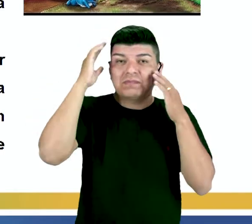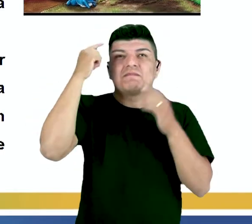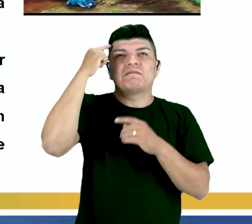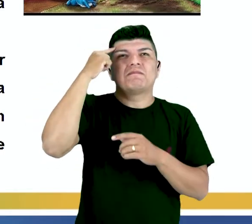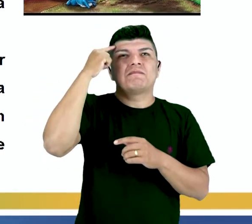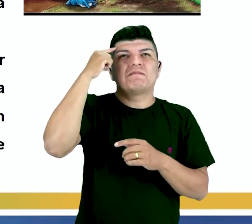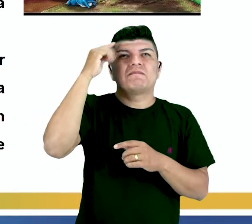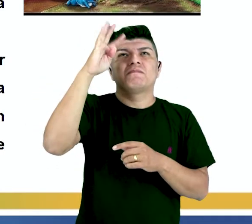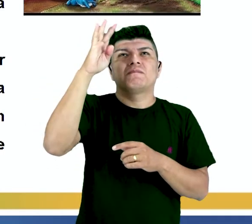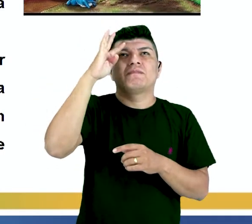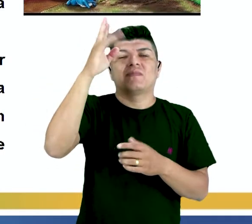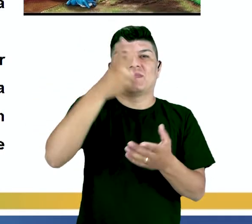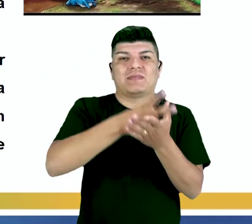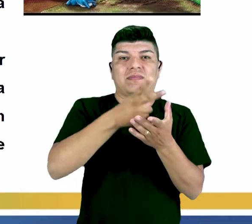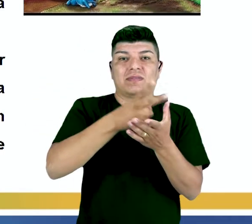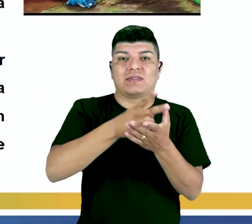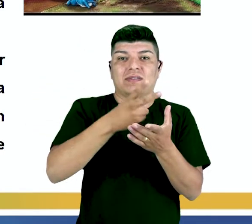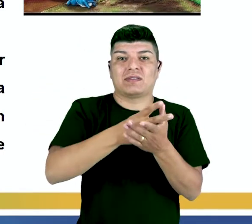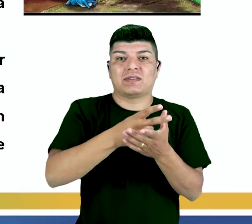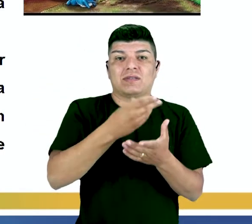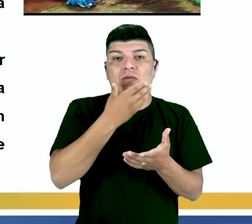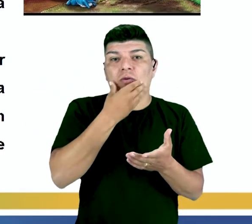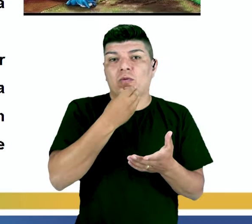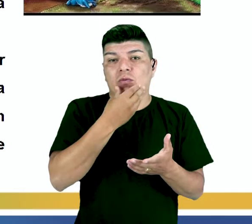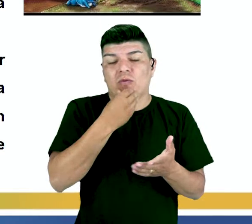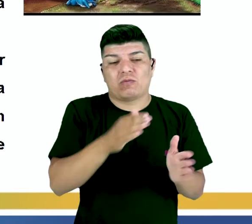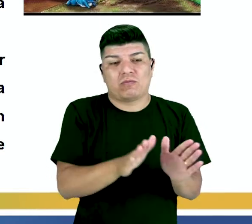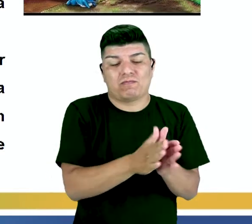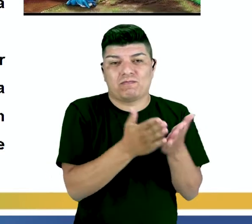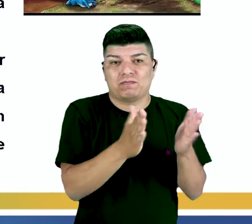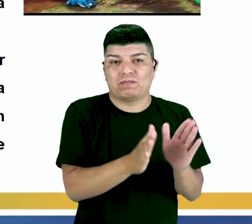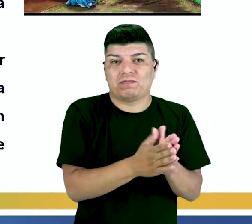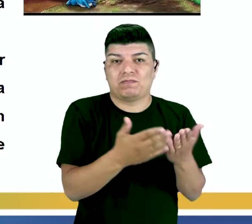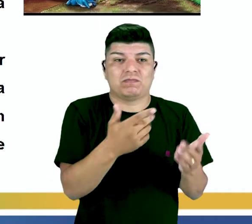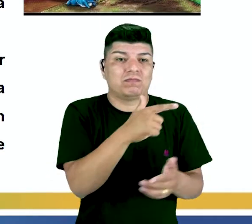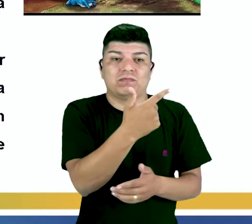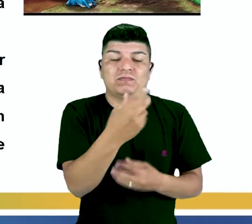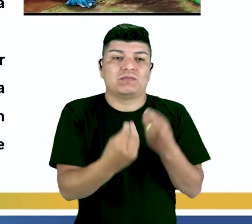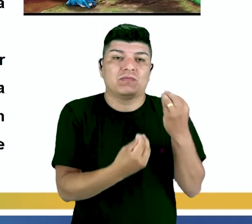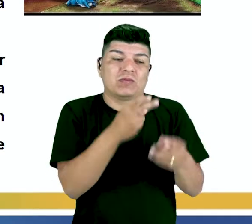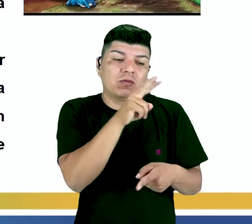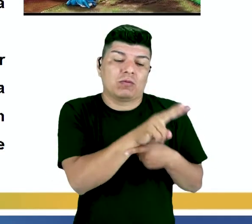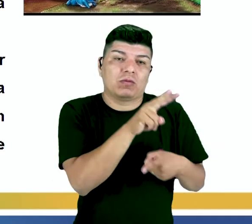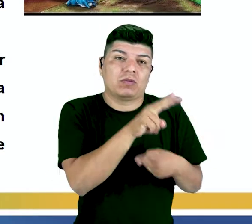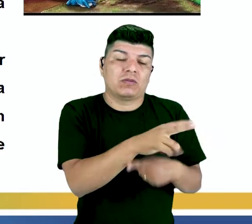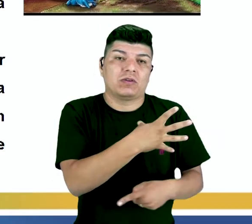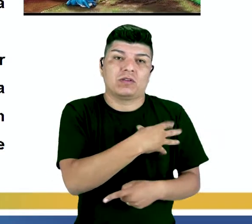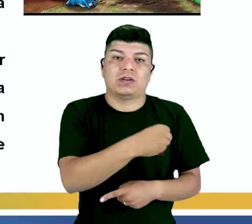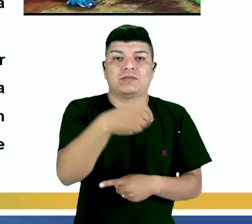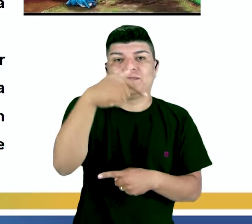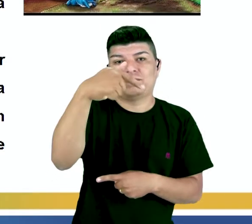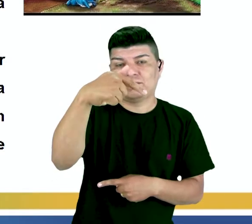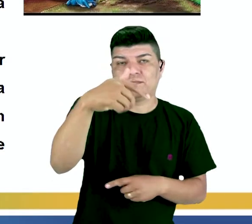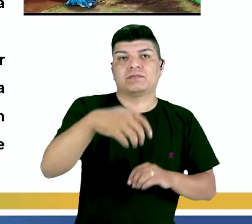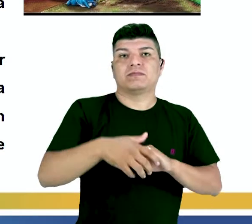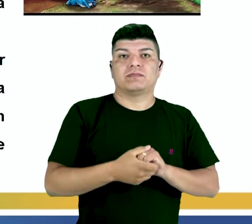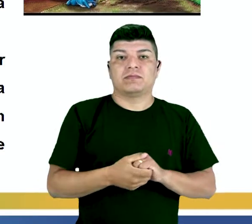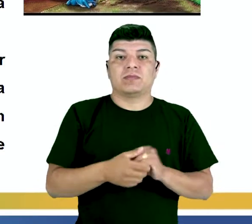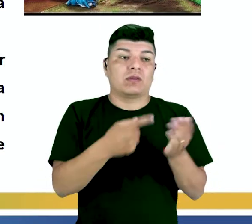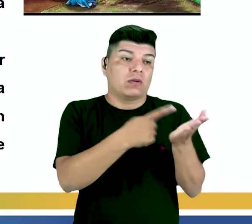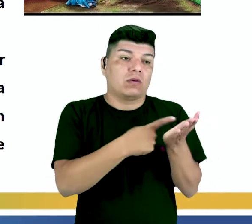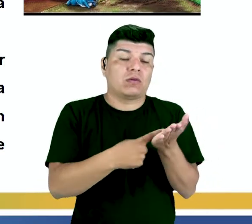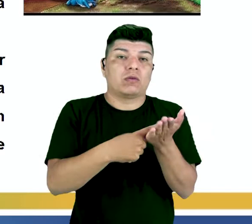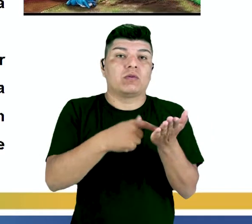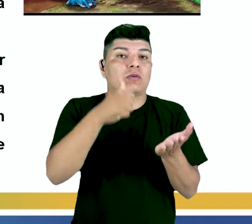pensar. O lenhador era muito pobre e não tinha meio de sustentar sete filhos. Por isso, combinou com a mulher de